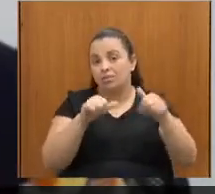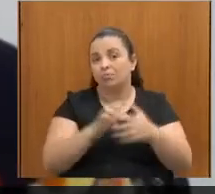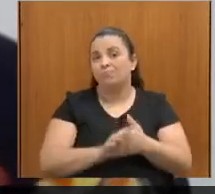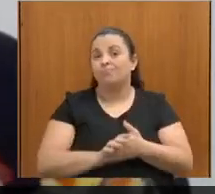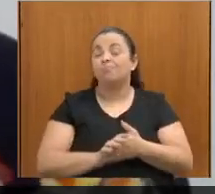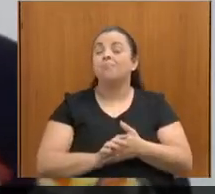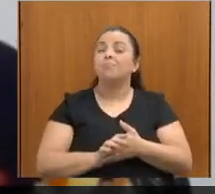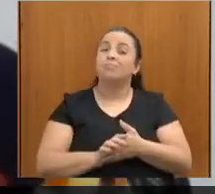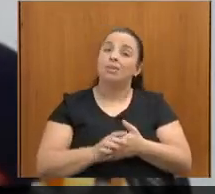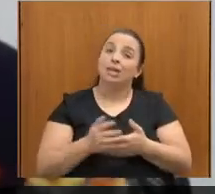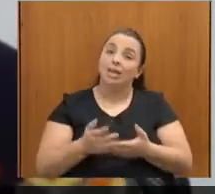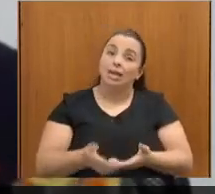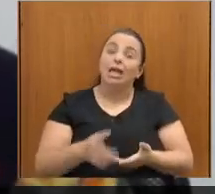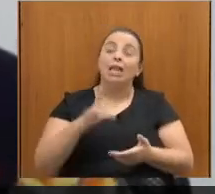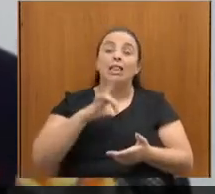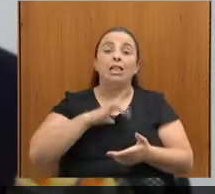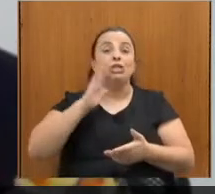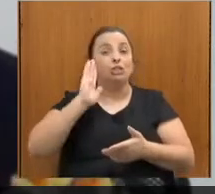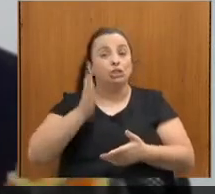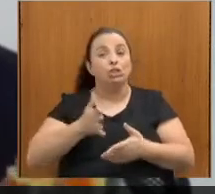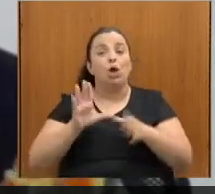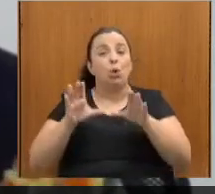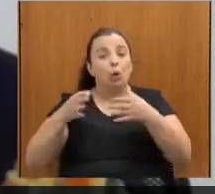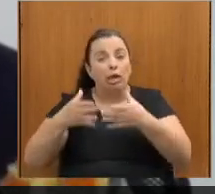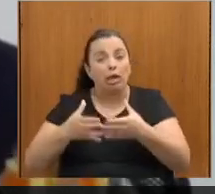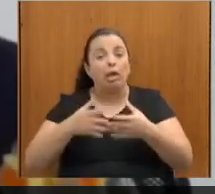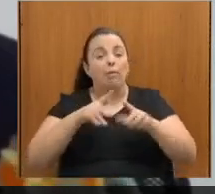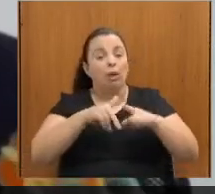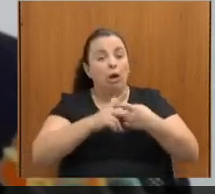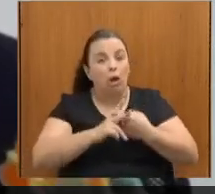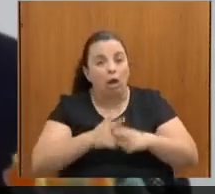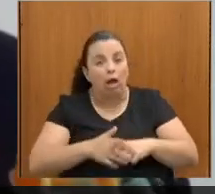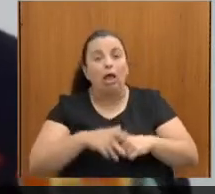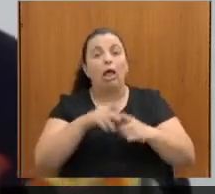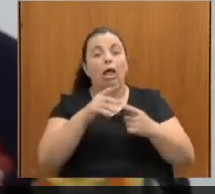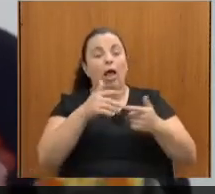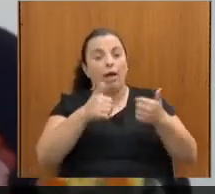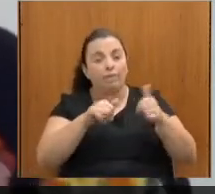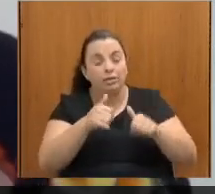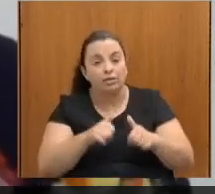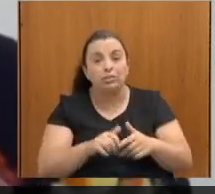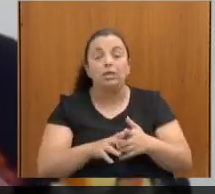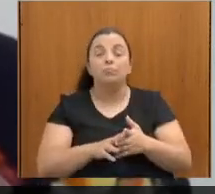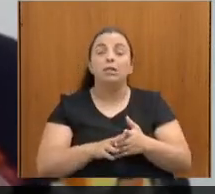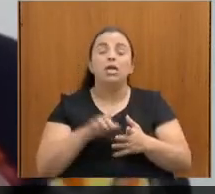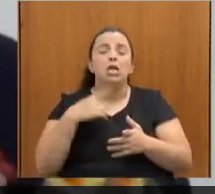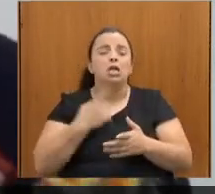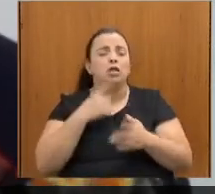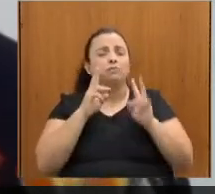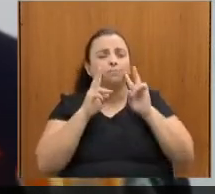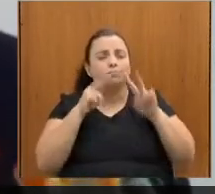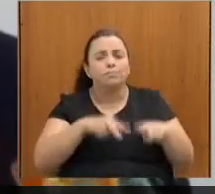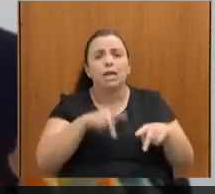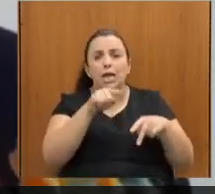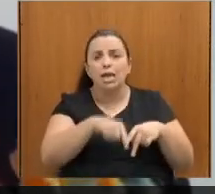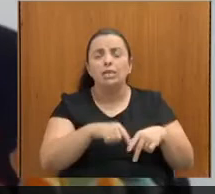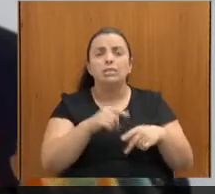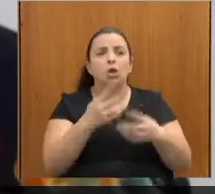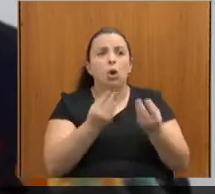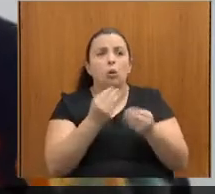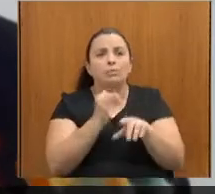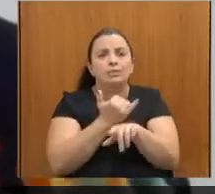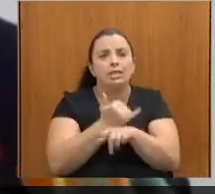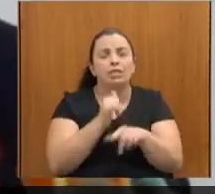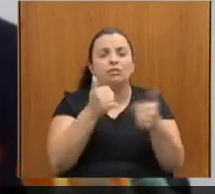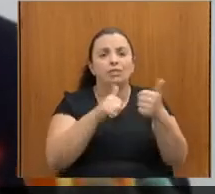ajustes com uma equipe técnica extensa, dedicada, e a gente tem construído esse instrumento pensando o quê? Que a gente tem que atender